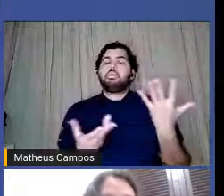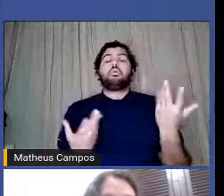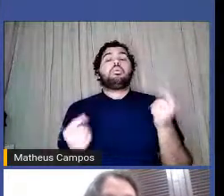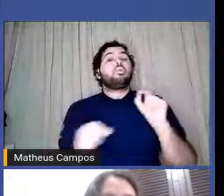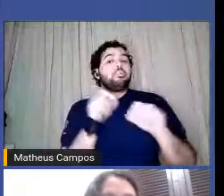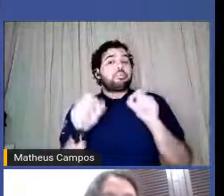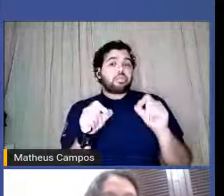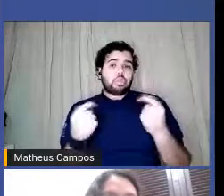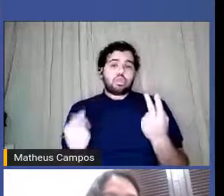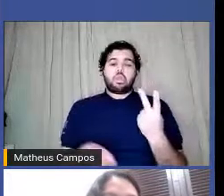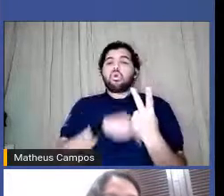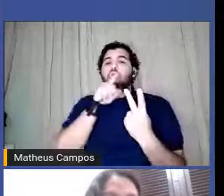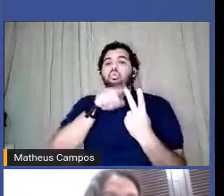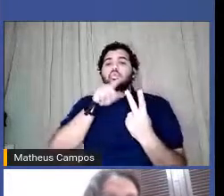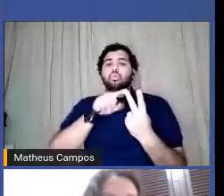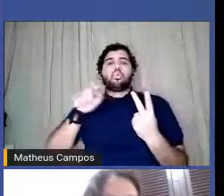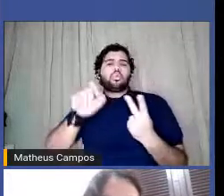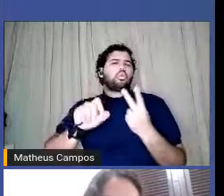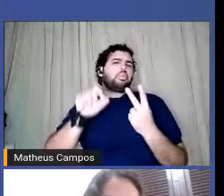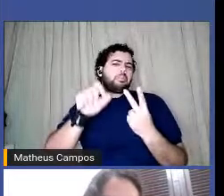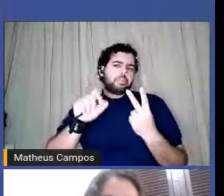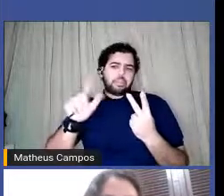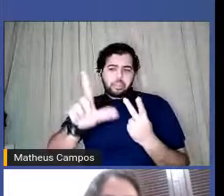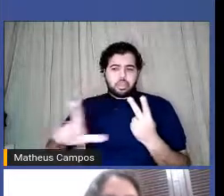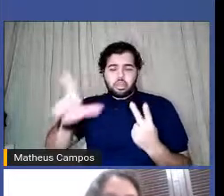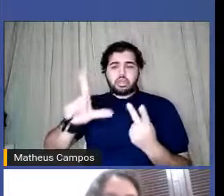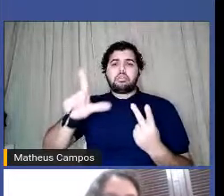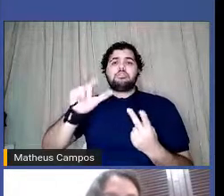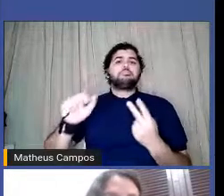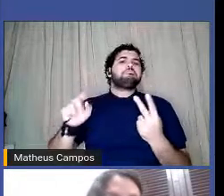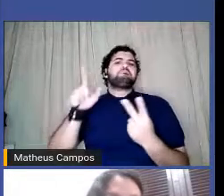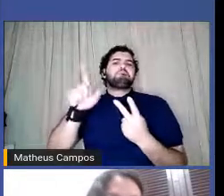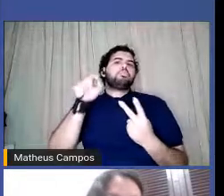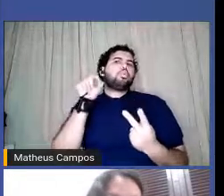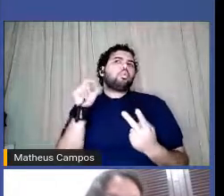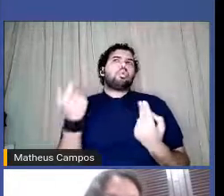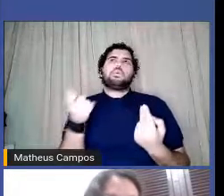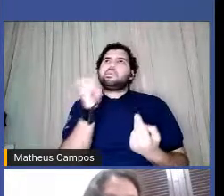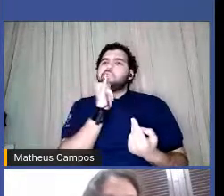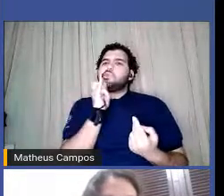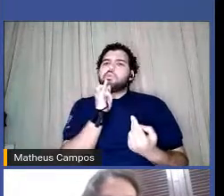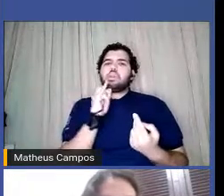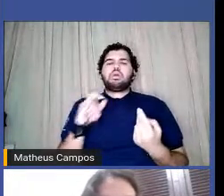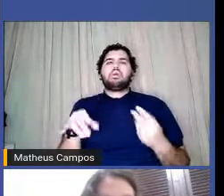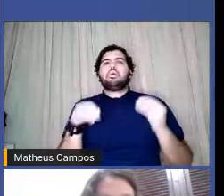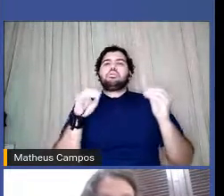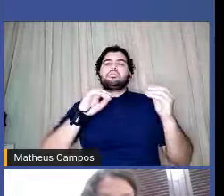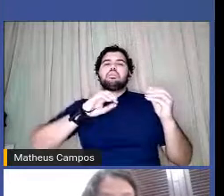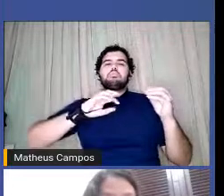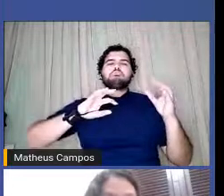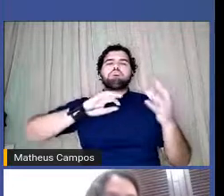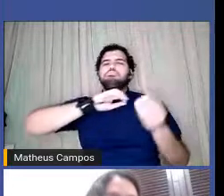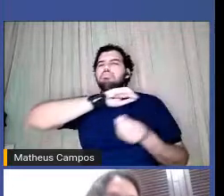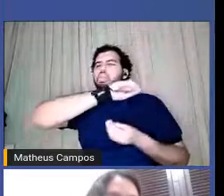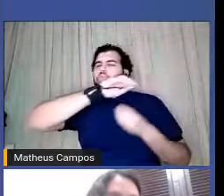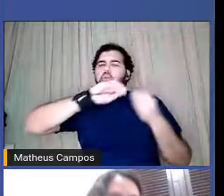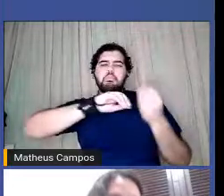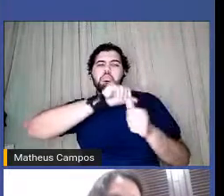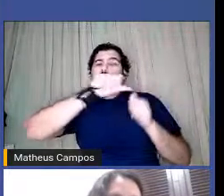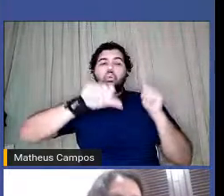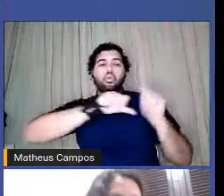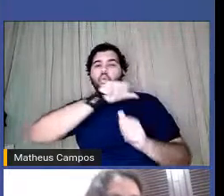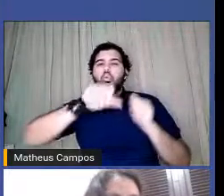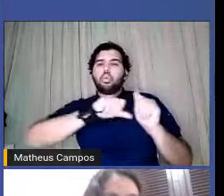forma seria uma literatura de alternativas como uma literatura que está fugindo desse padrão, do que seria uma